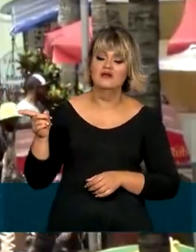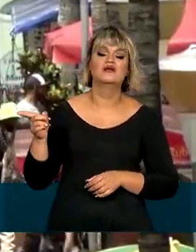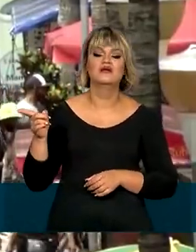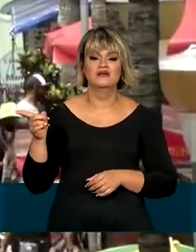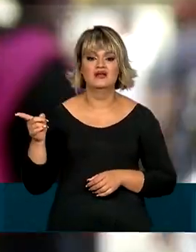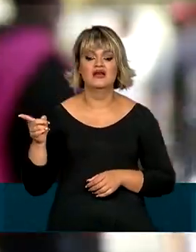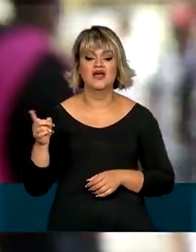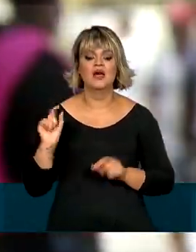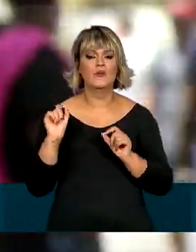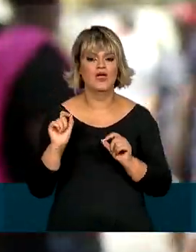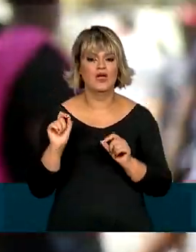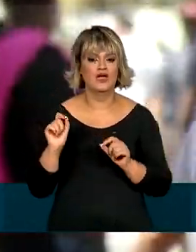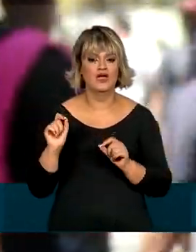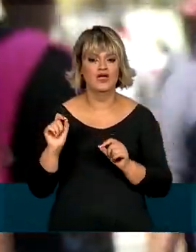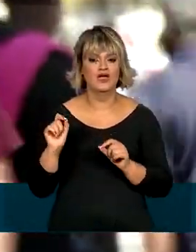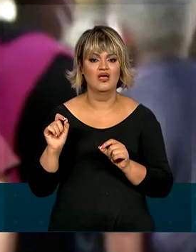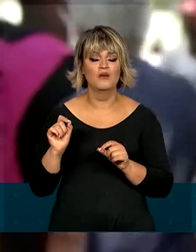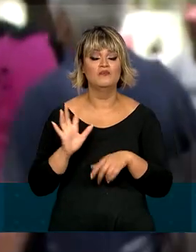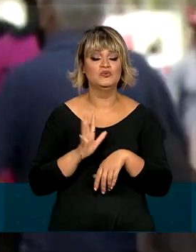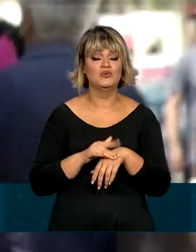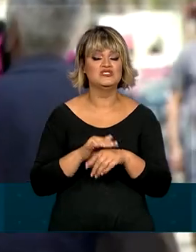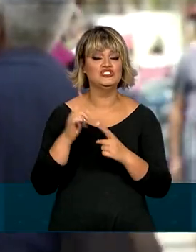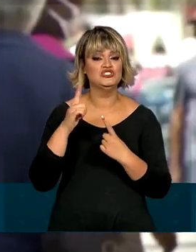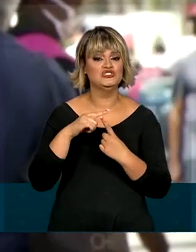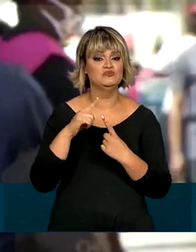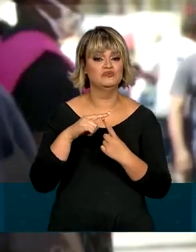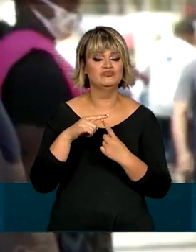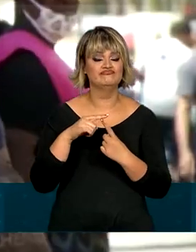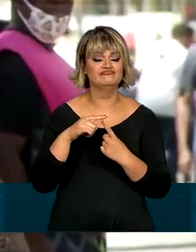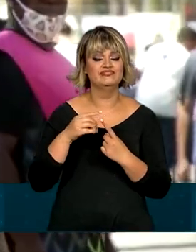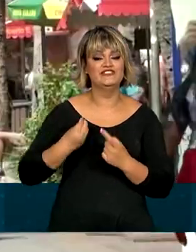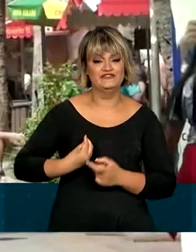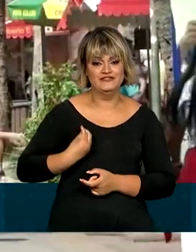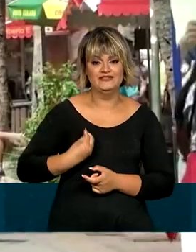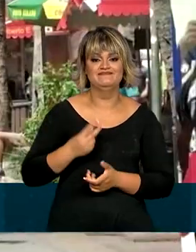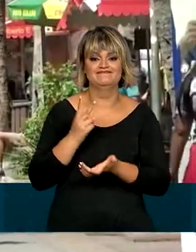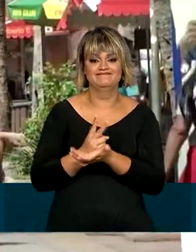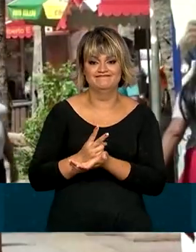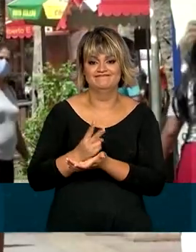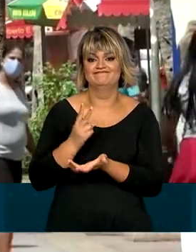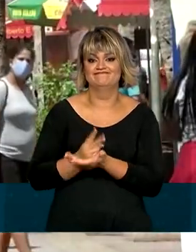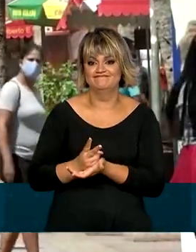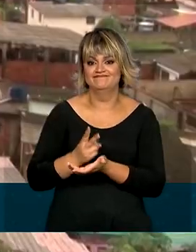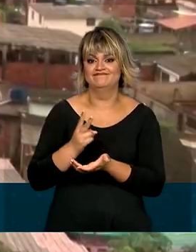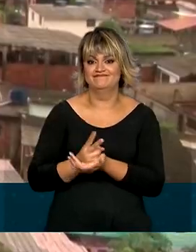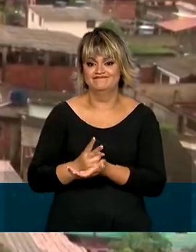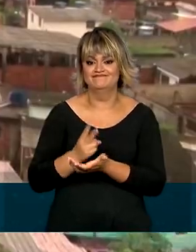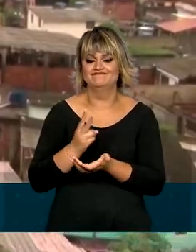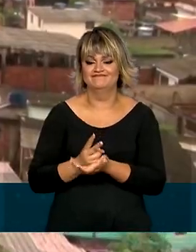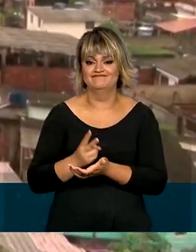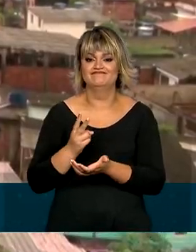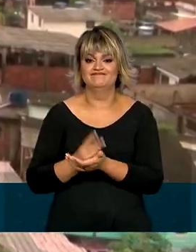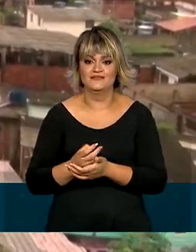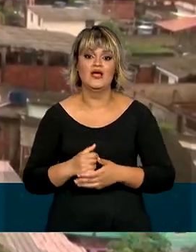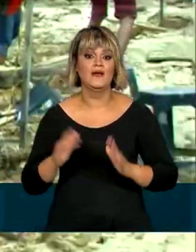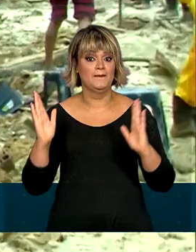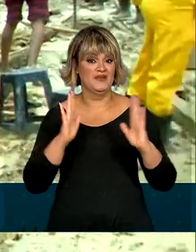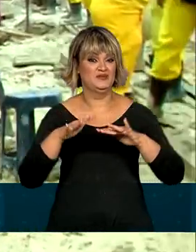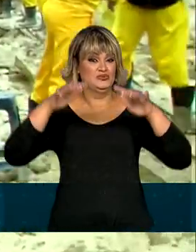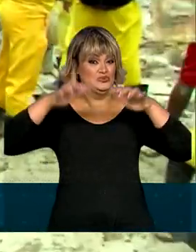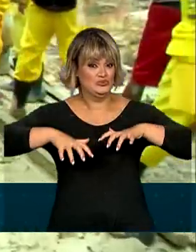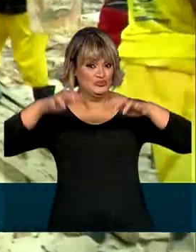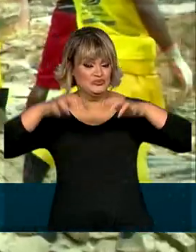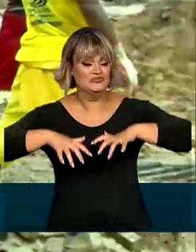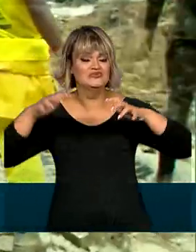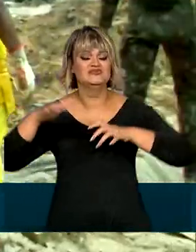endêmica, ou seja, uma doença que está sempre presente em grupos da população. E na época das chuvas, o